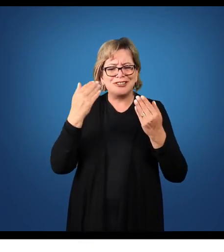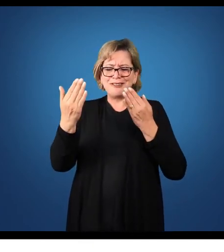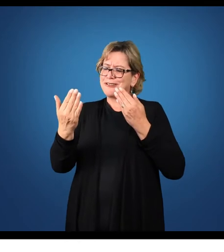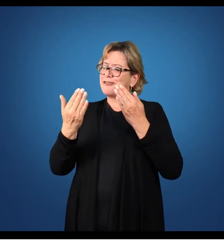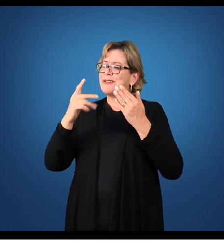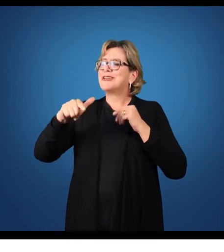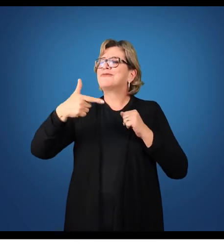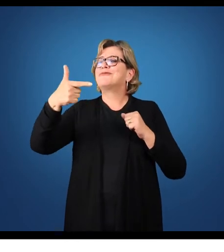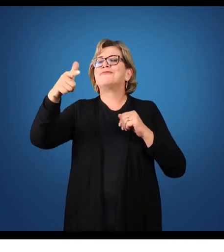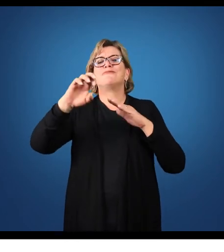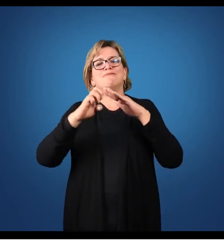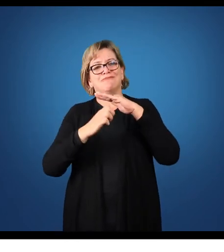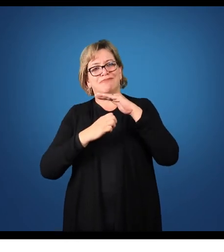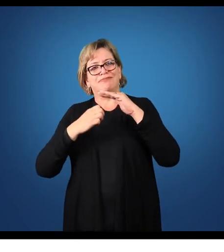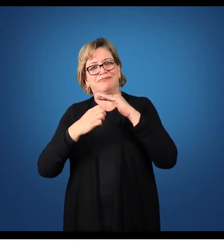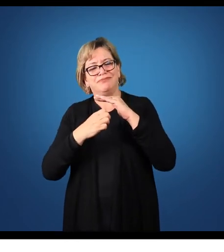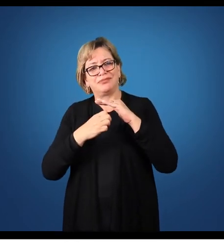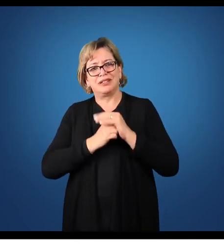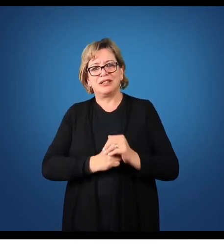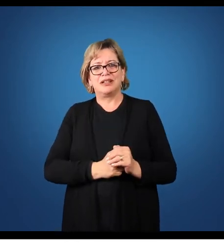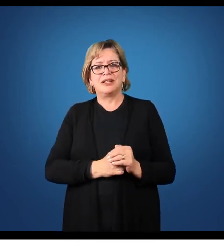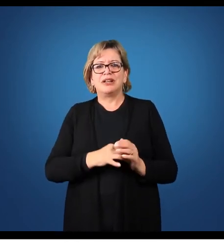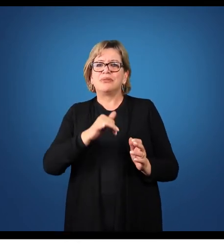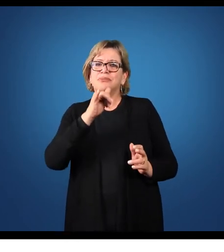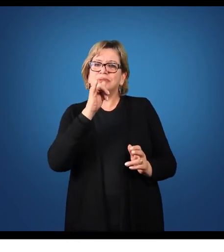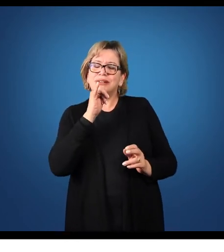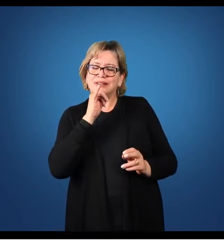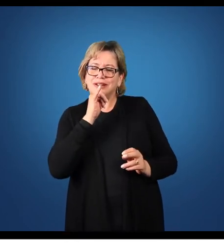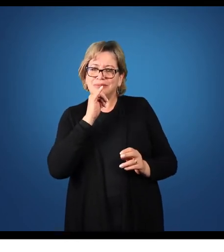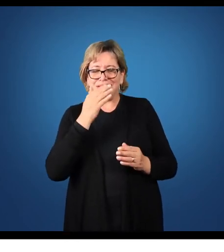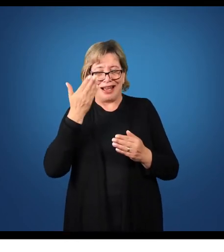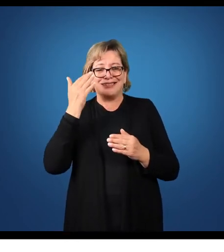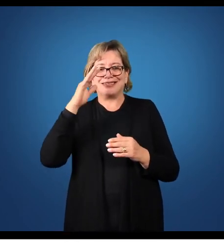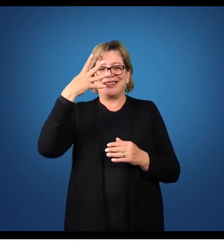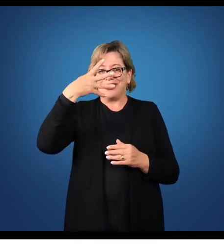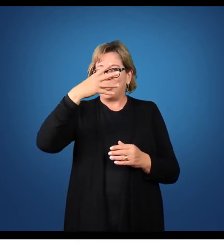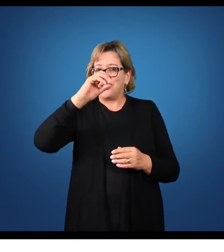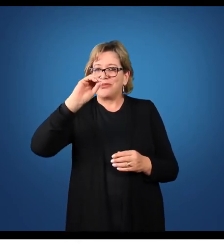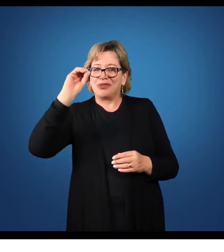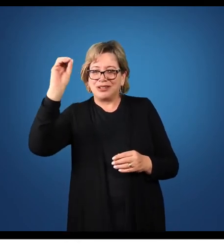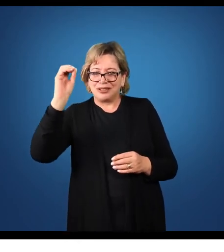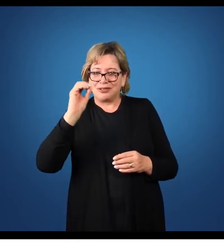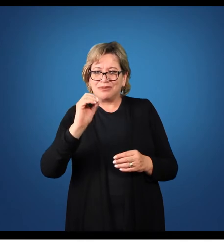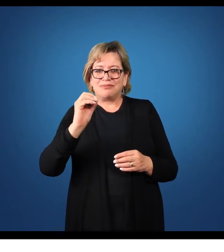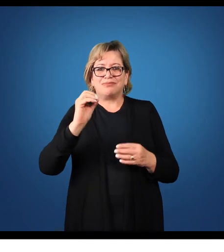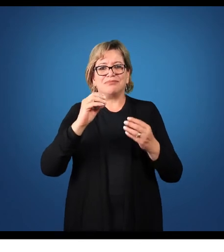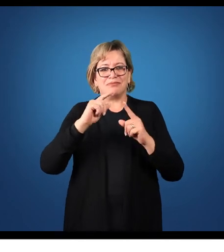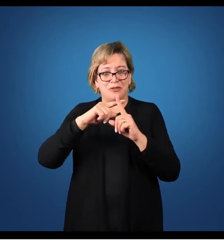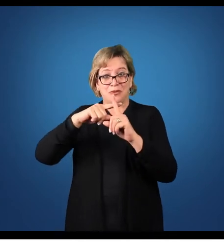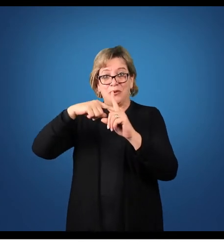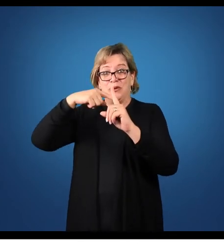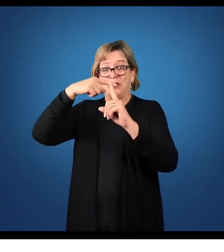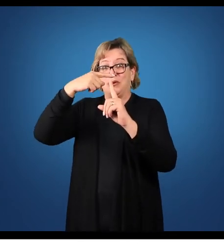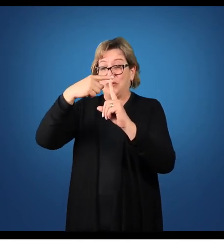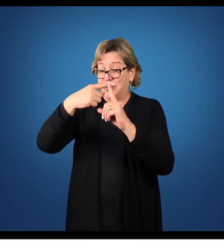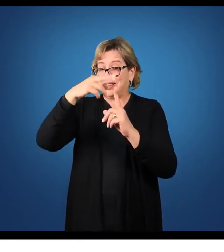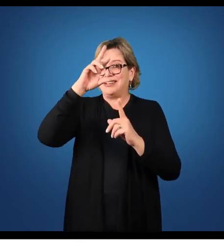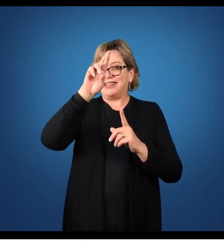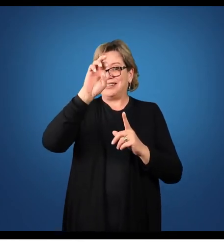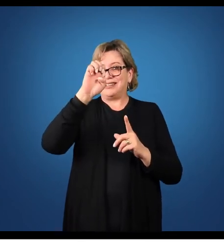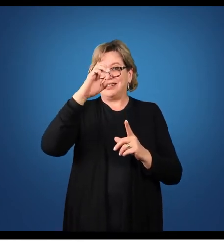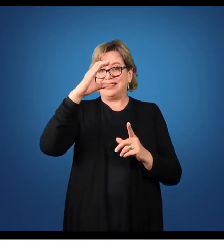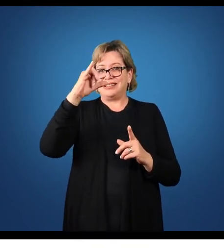às outras empresas. Pegando o exemplo do 40% de aumento das receitas